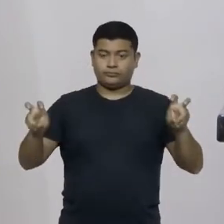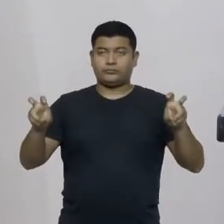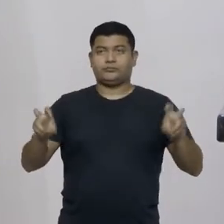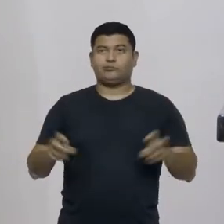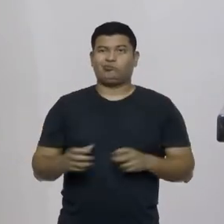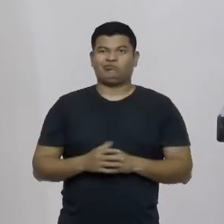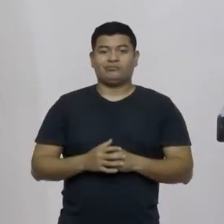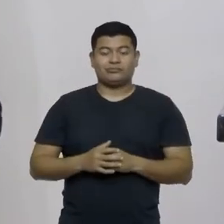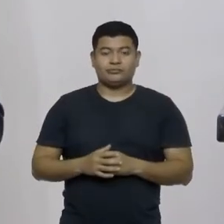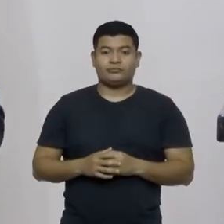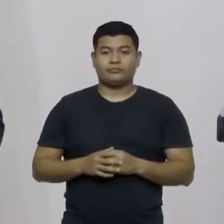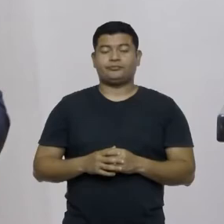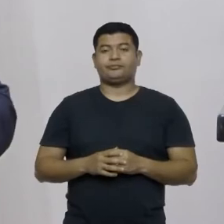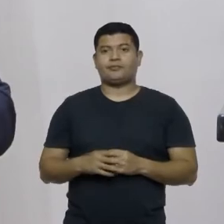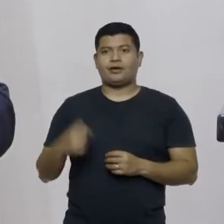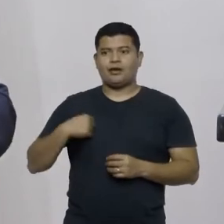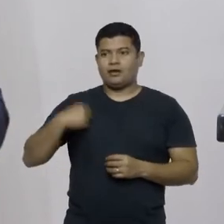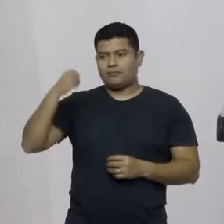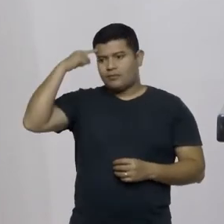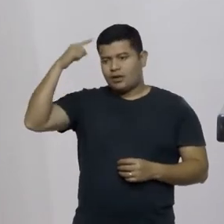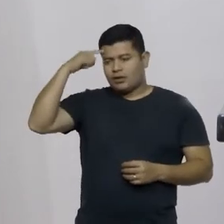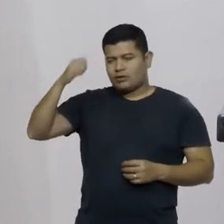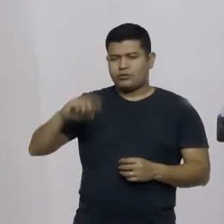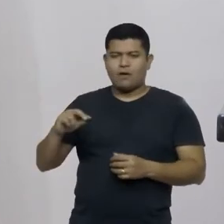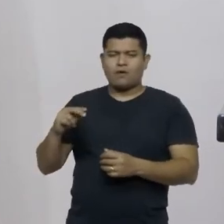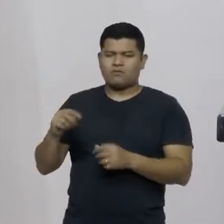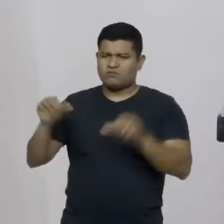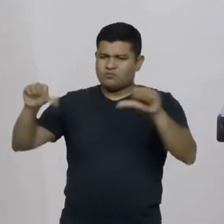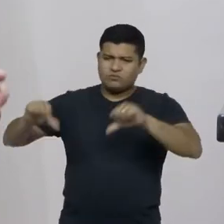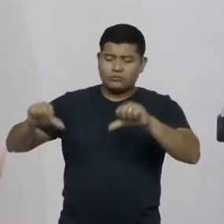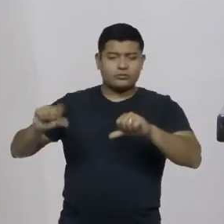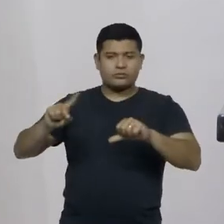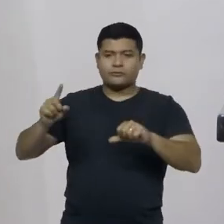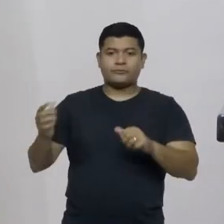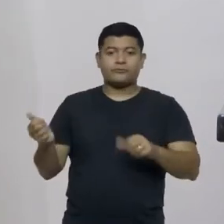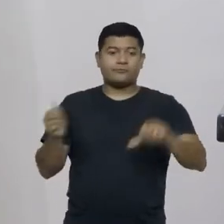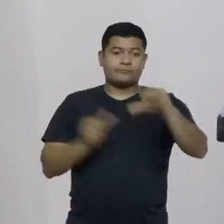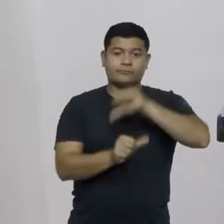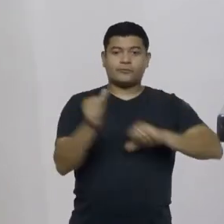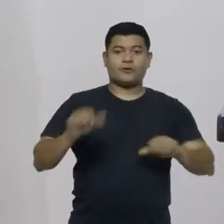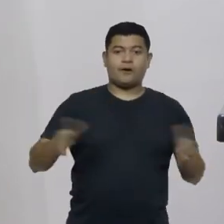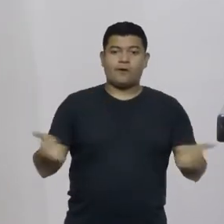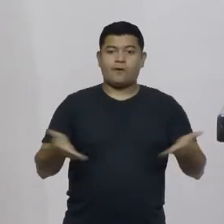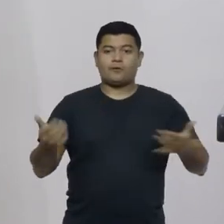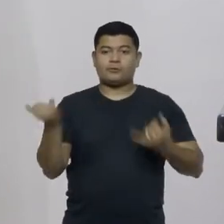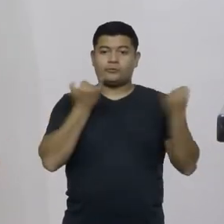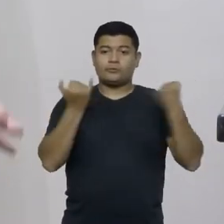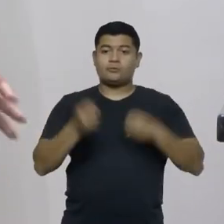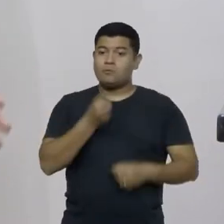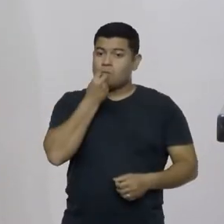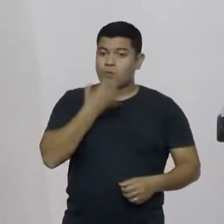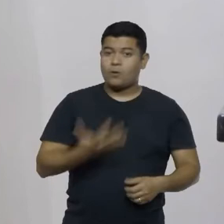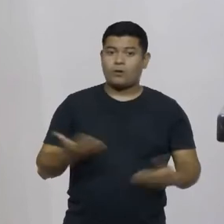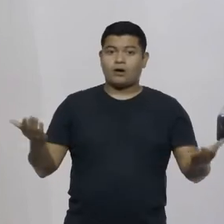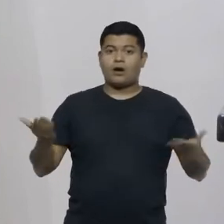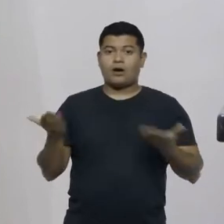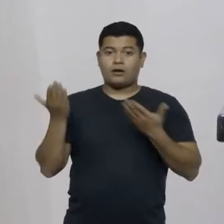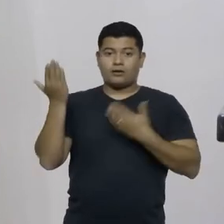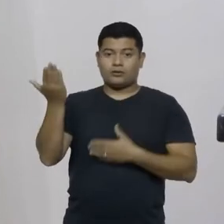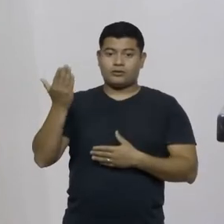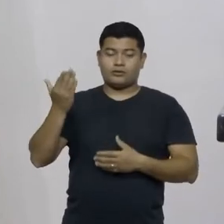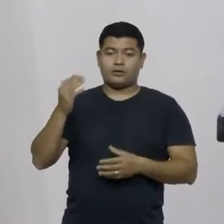no pessimismo e no clima ruim eu quero trazer uma boa notícia aqui está em votação na assembleia